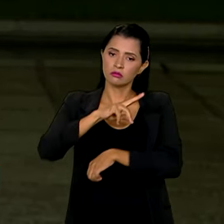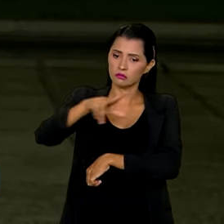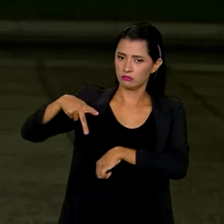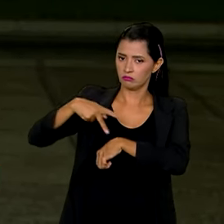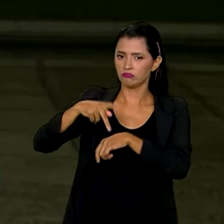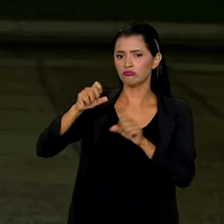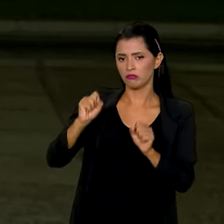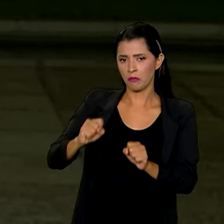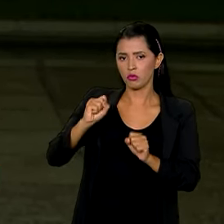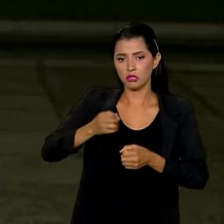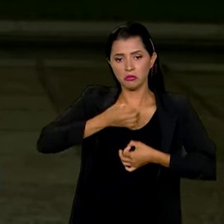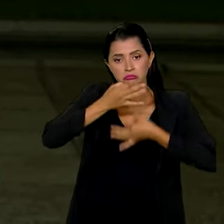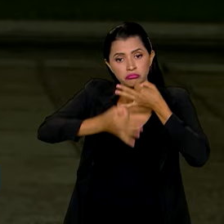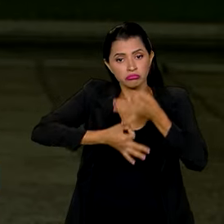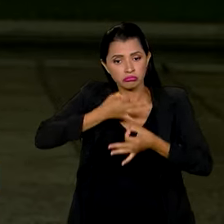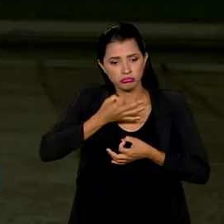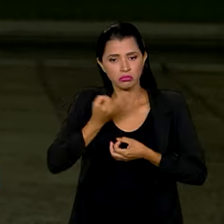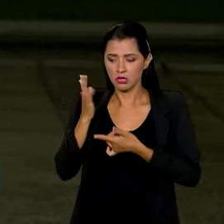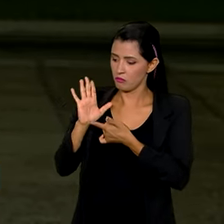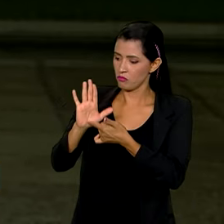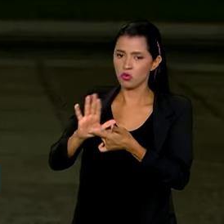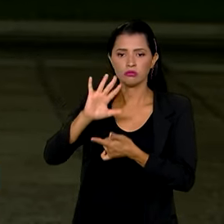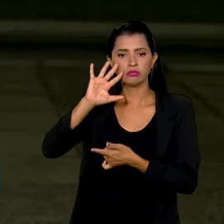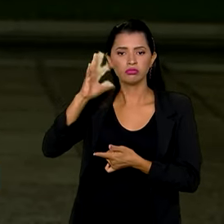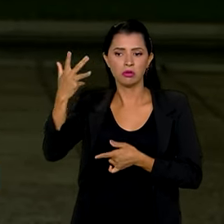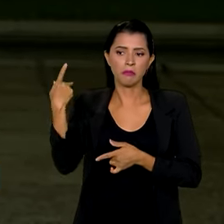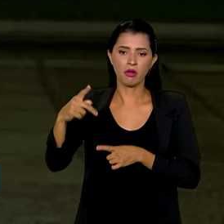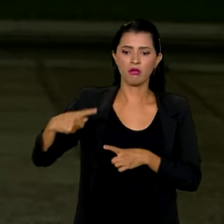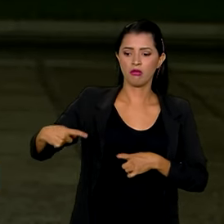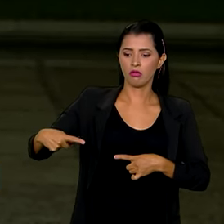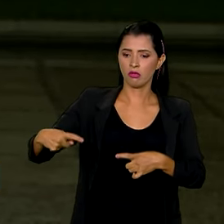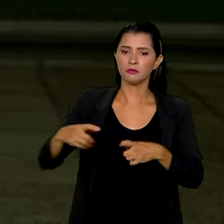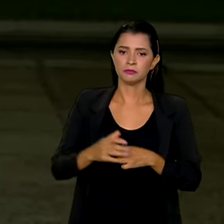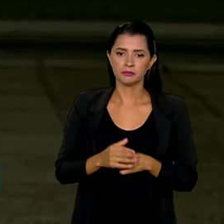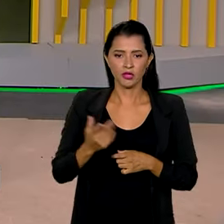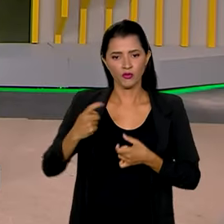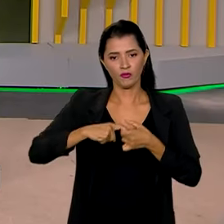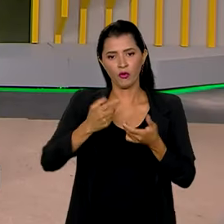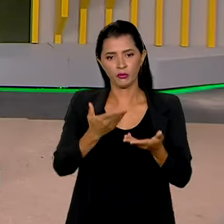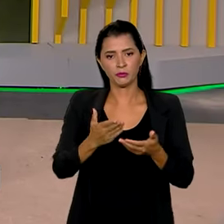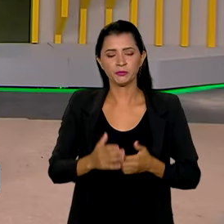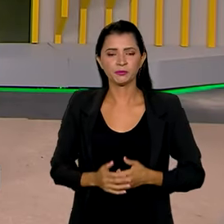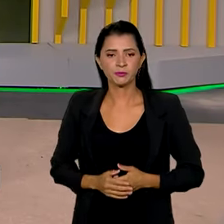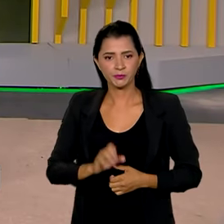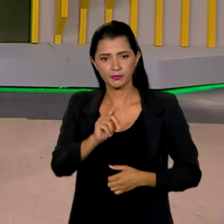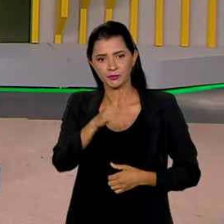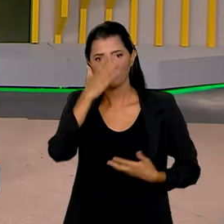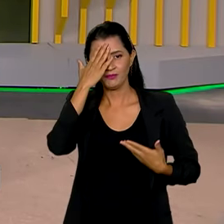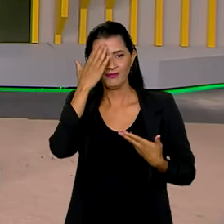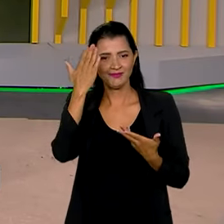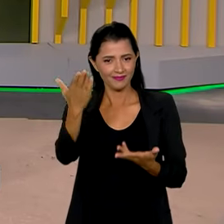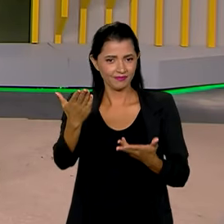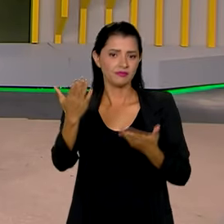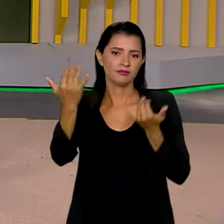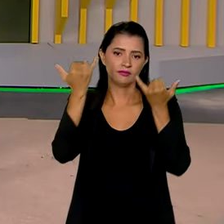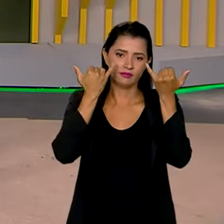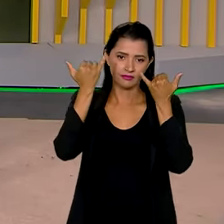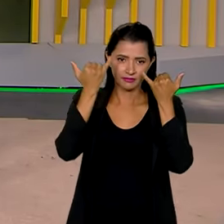vão poder se manifestar e apresentar soluções para o conflito. Eu volto com vocês. Ok, Pablo, obrigada pelas informações.